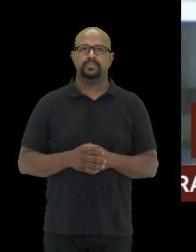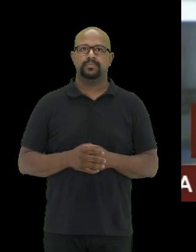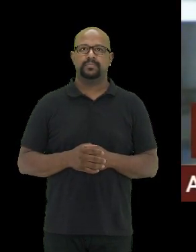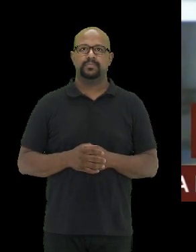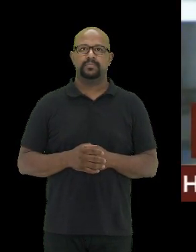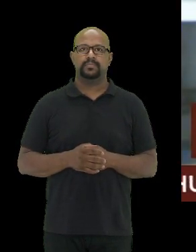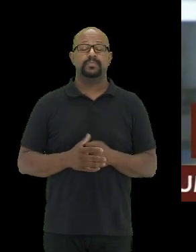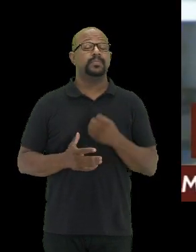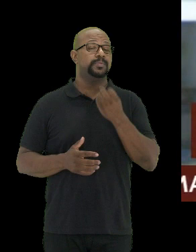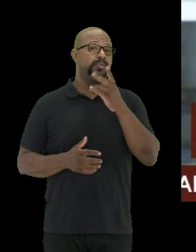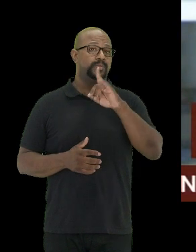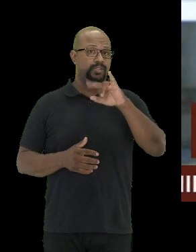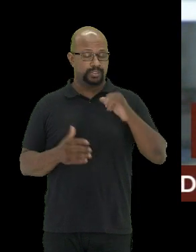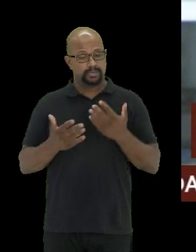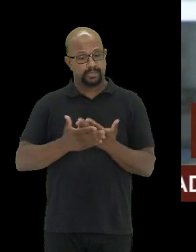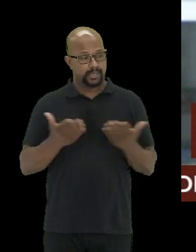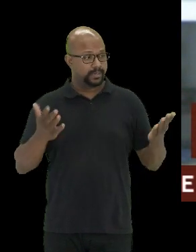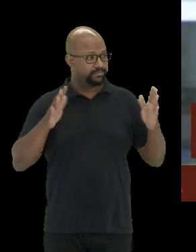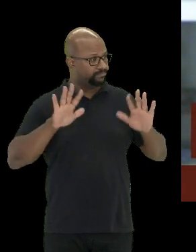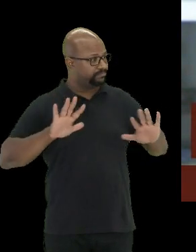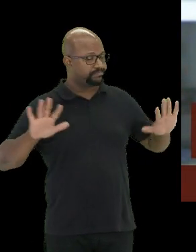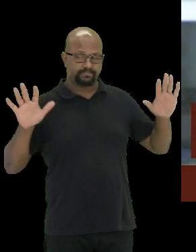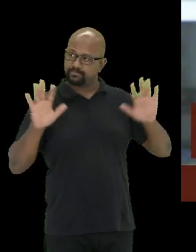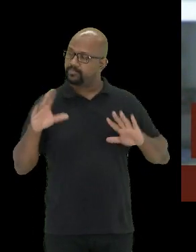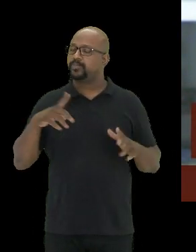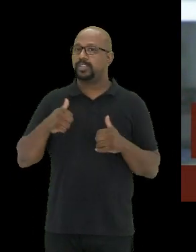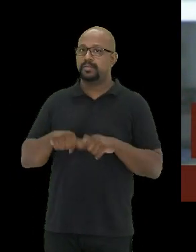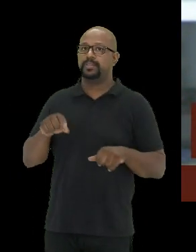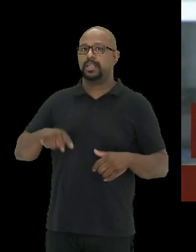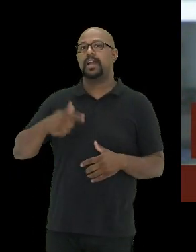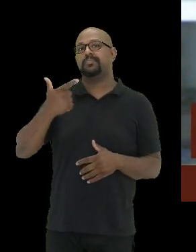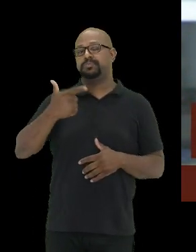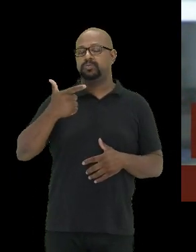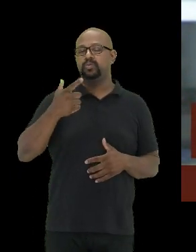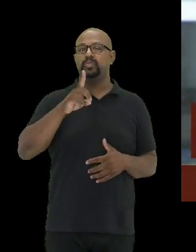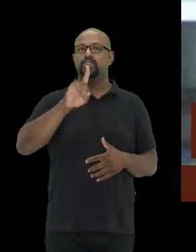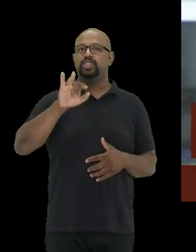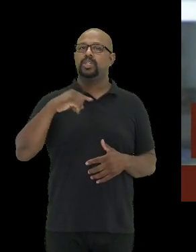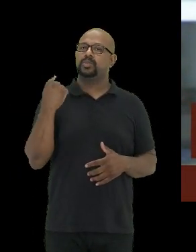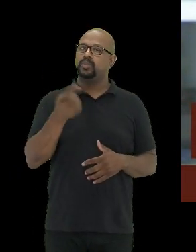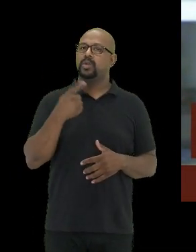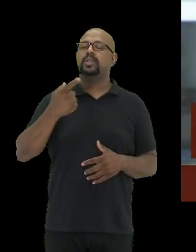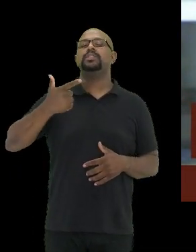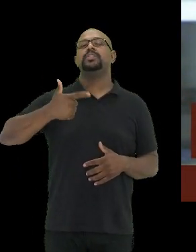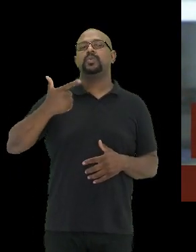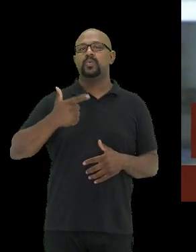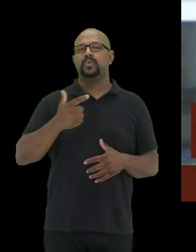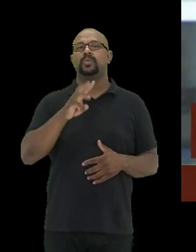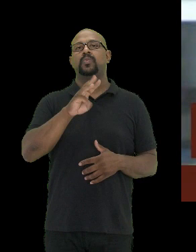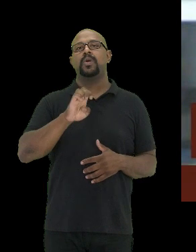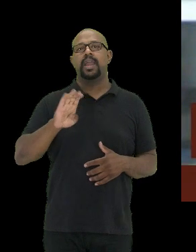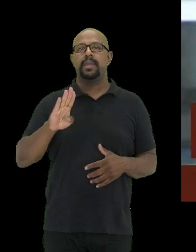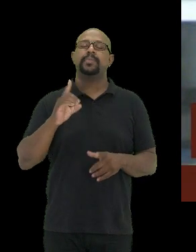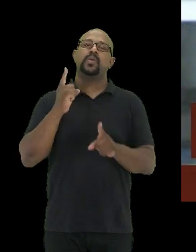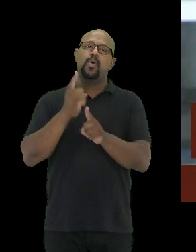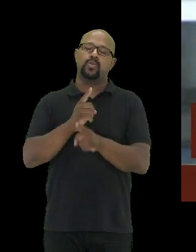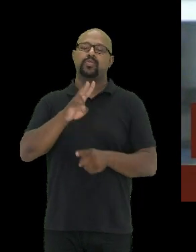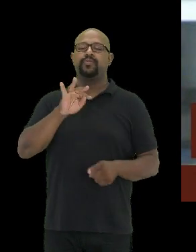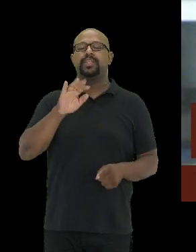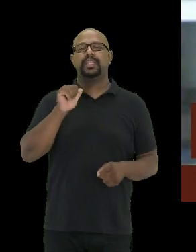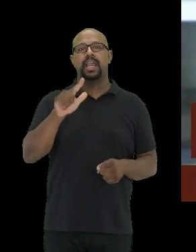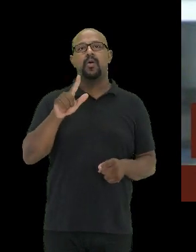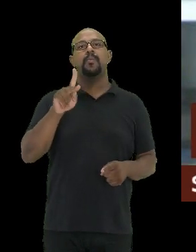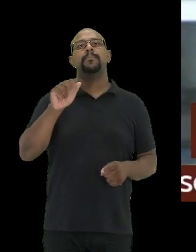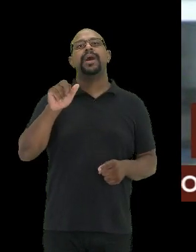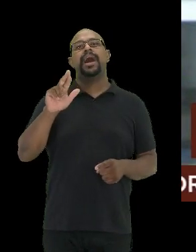Bom dia para todos, estamos aqui no segundo dia do nosso segundo Web Encontro Vital para o